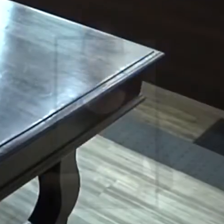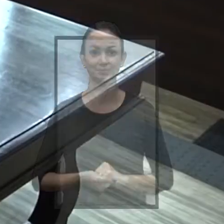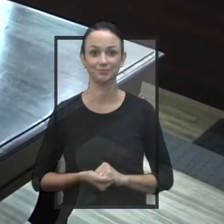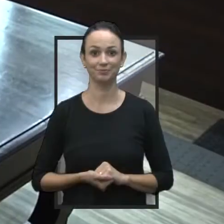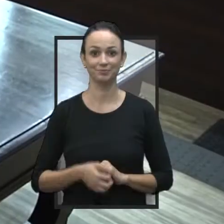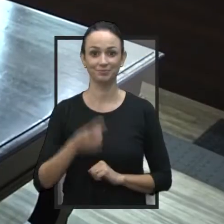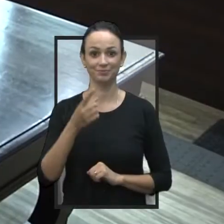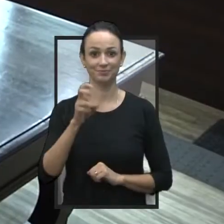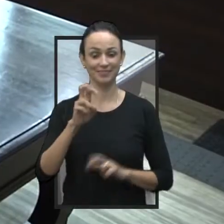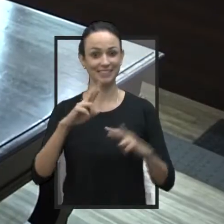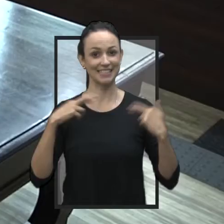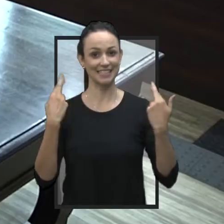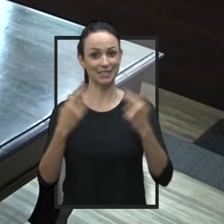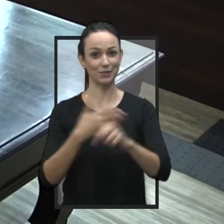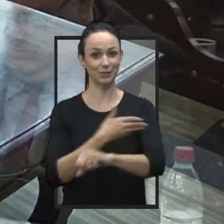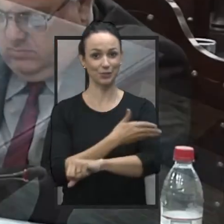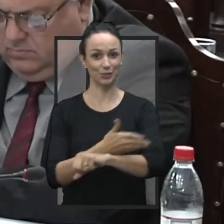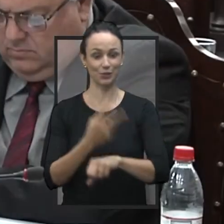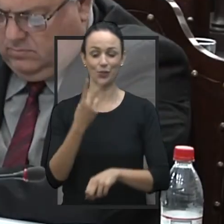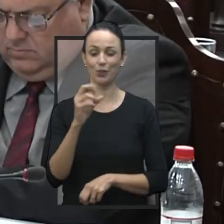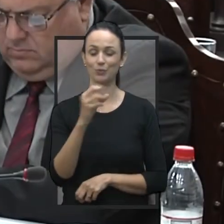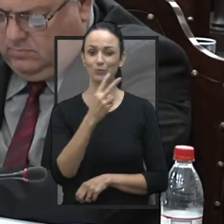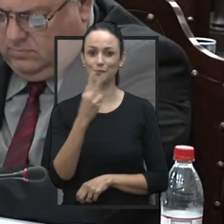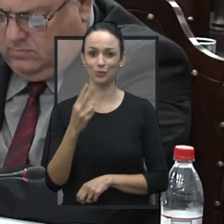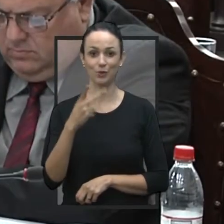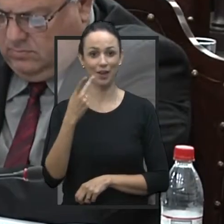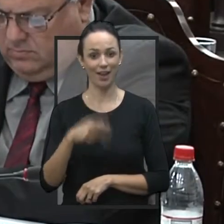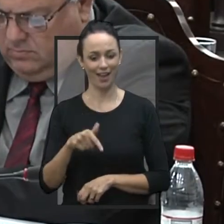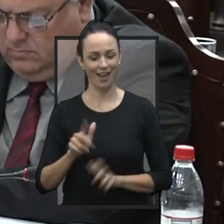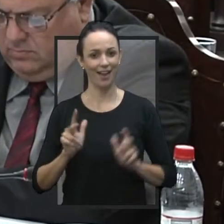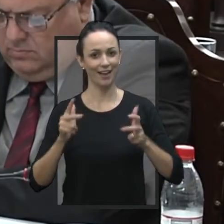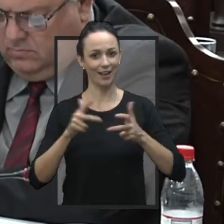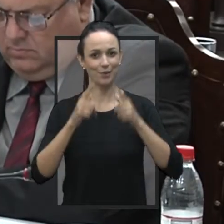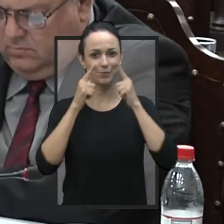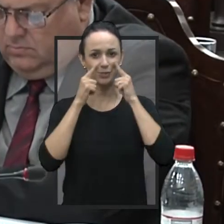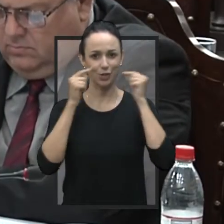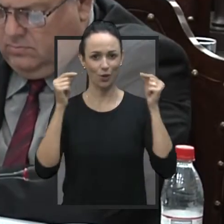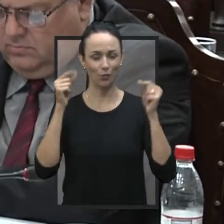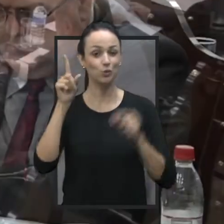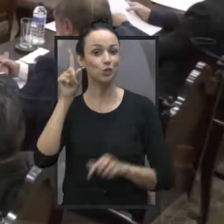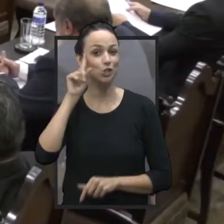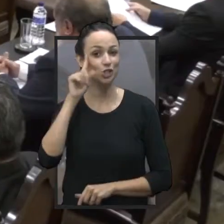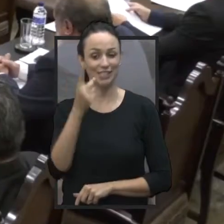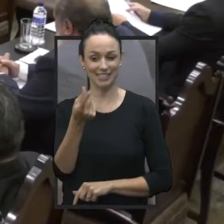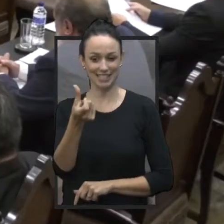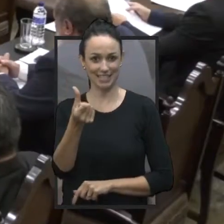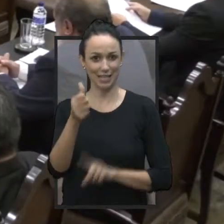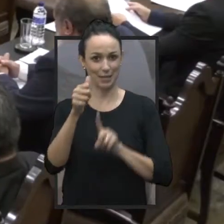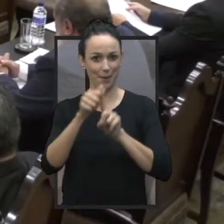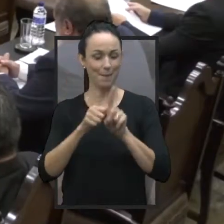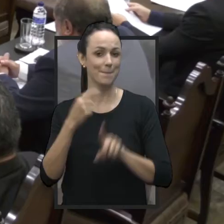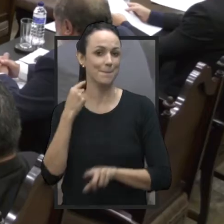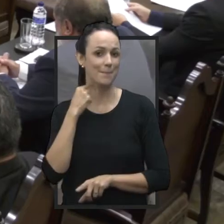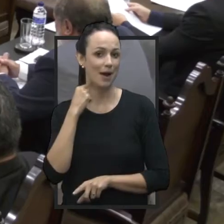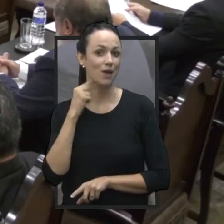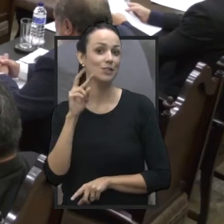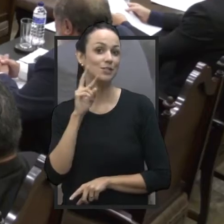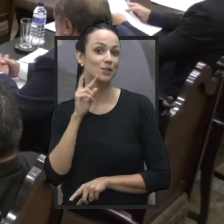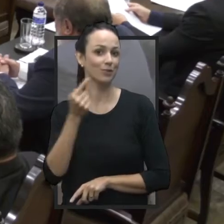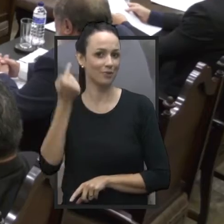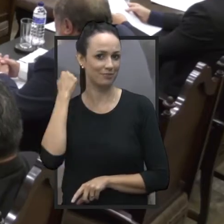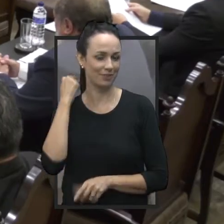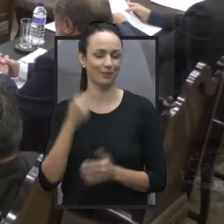A 15ª Sessão Ordinária 2022 da Câmara Municipal de Jaú foi realizada no dia 16 de maio, segunda